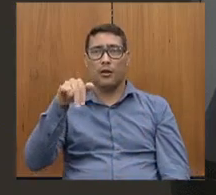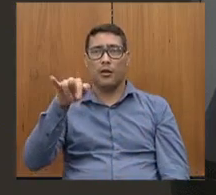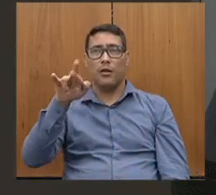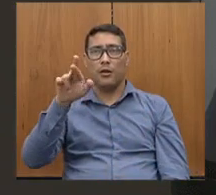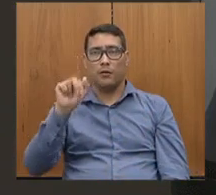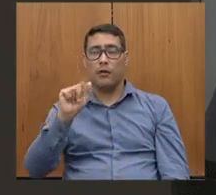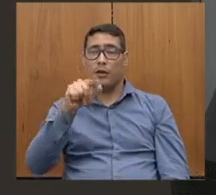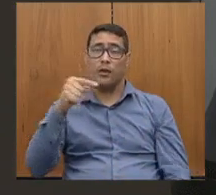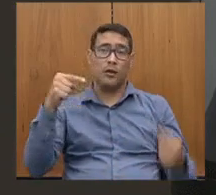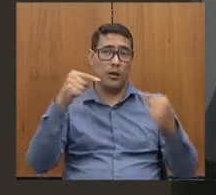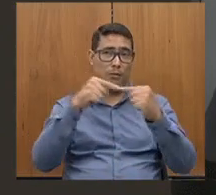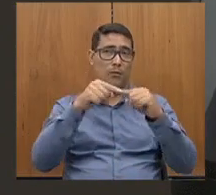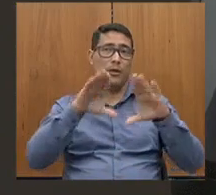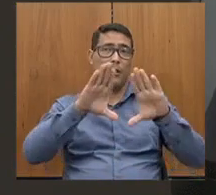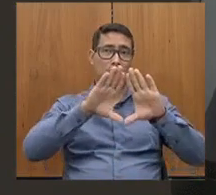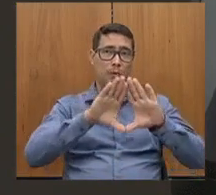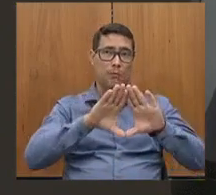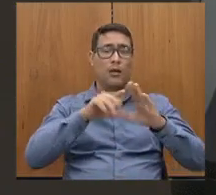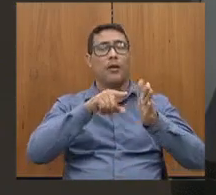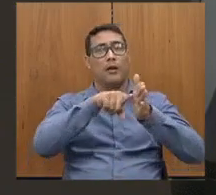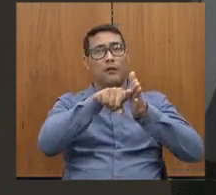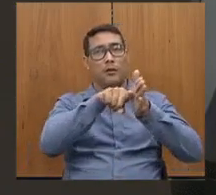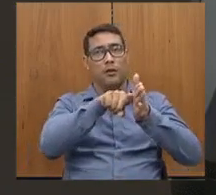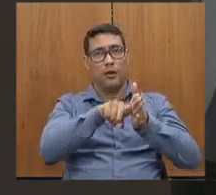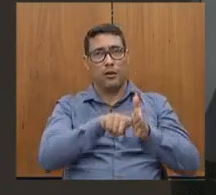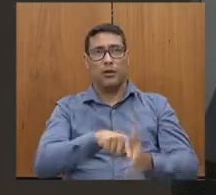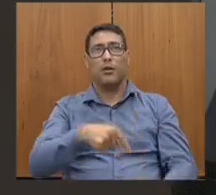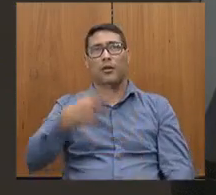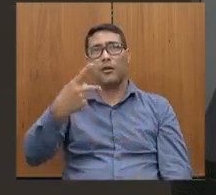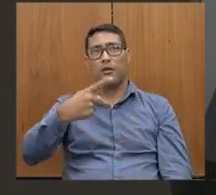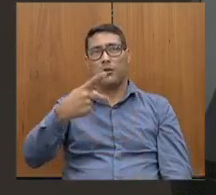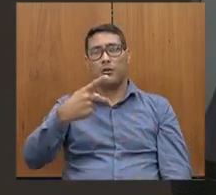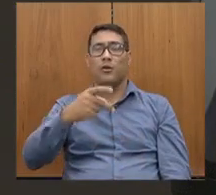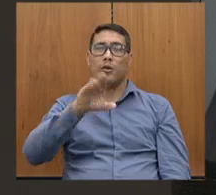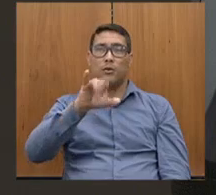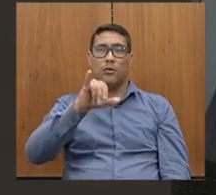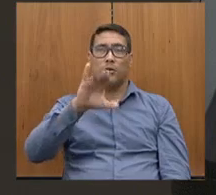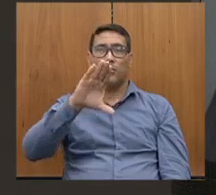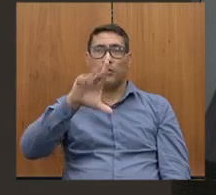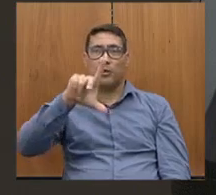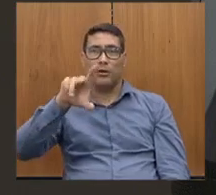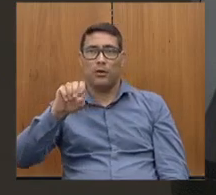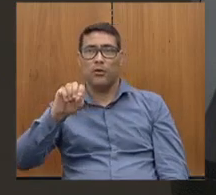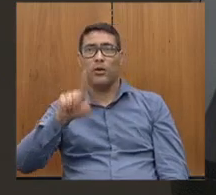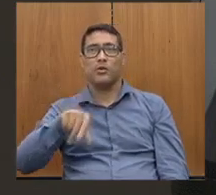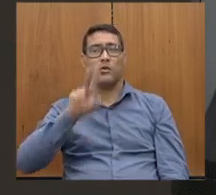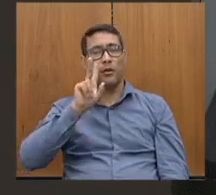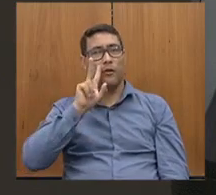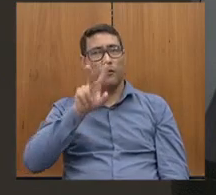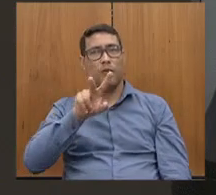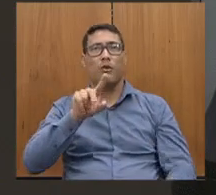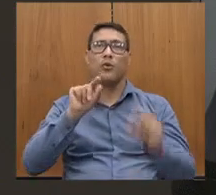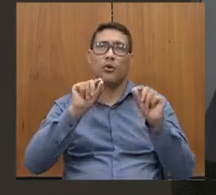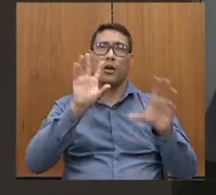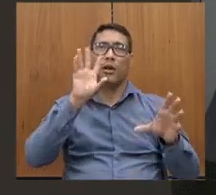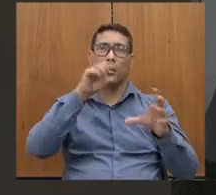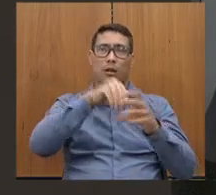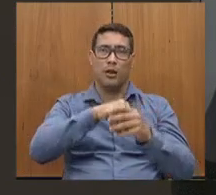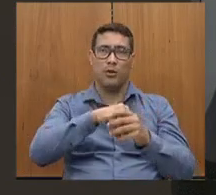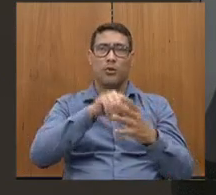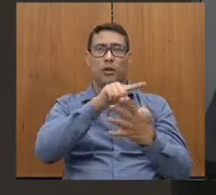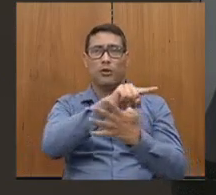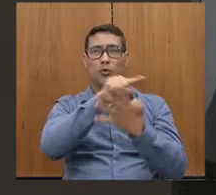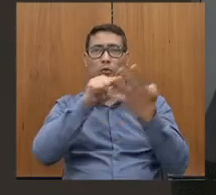Fiscaliza, nesse segundo ciclo. E nós temos visto, dentro desses quatro